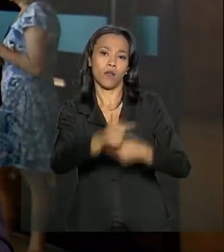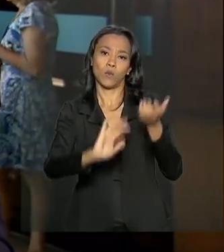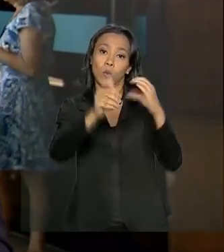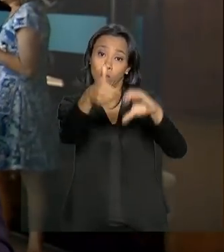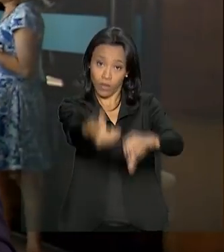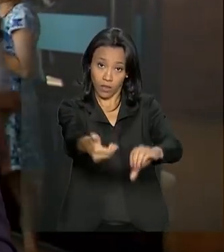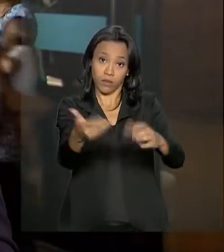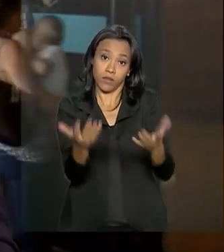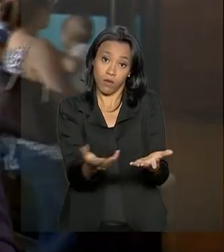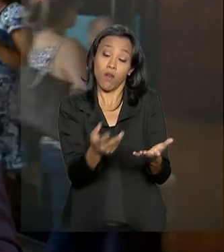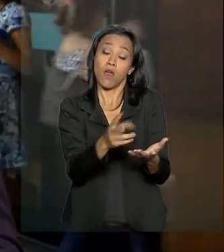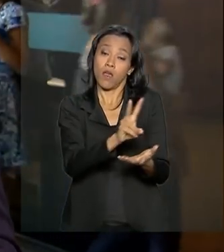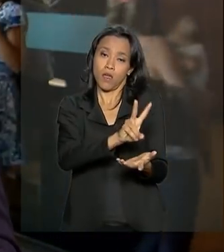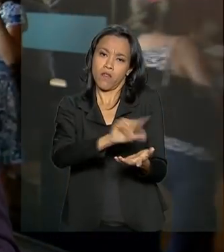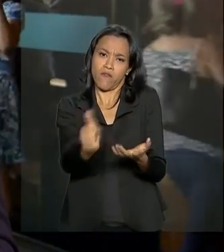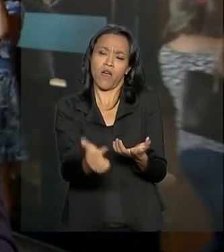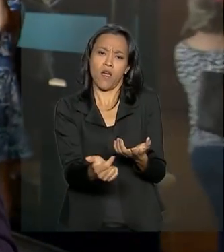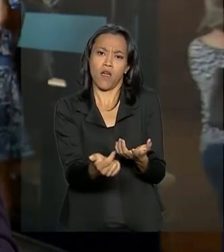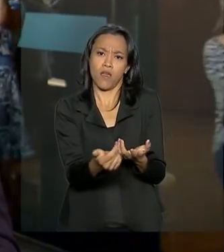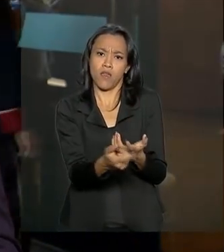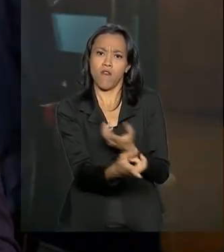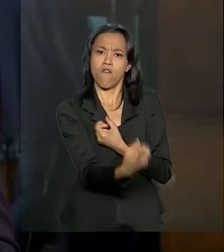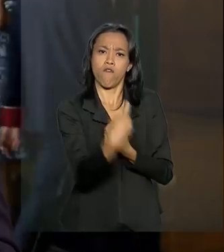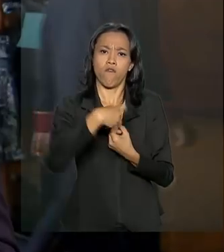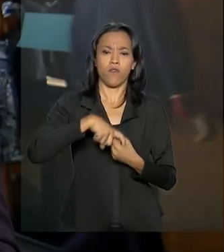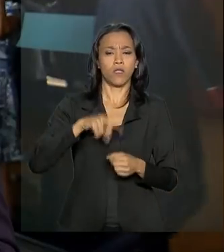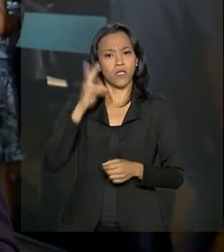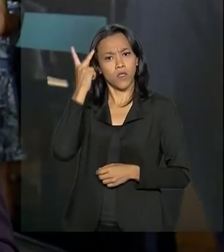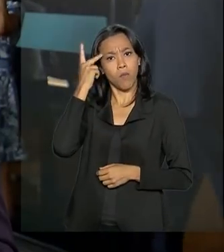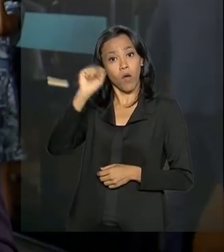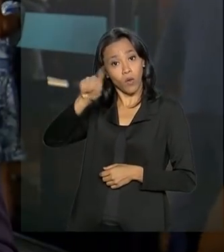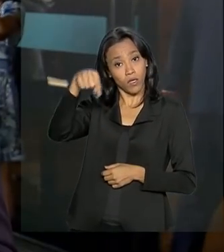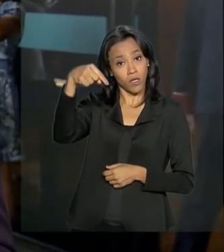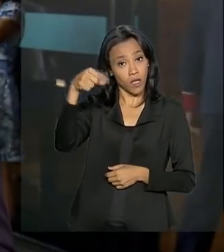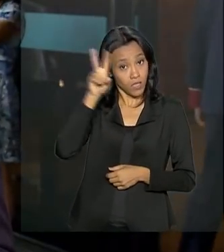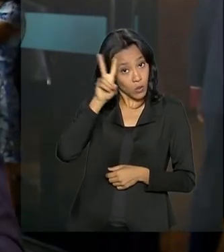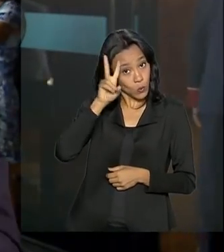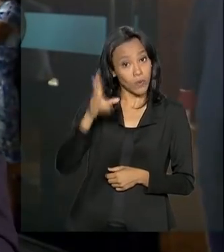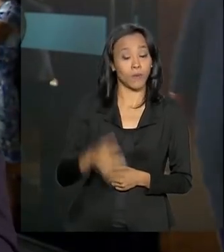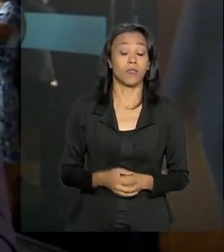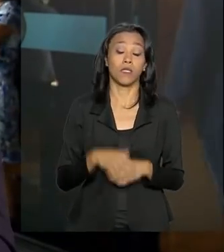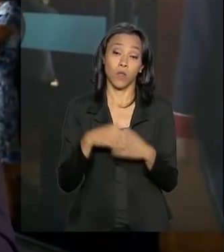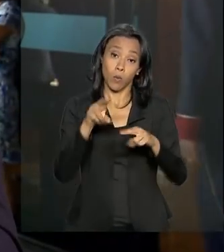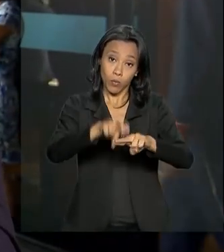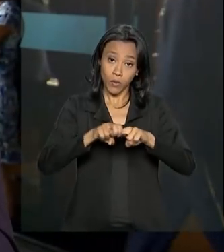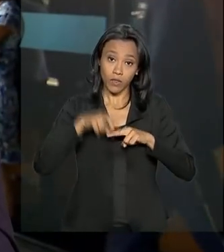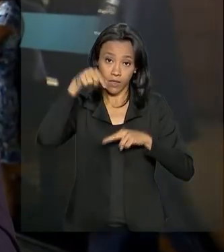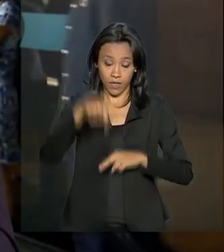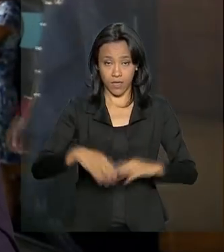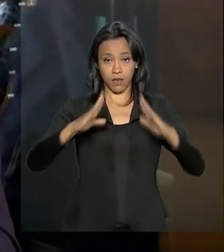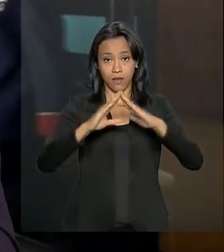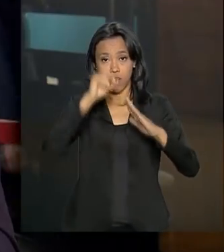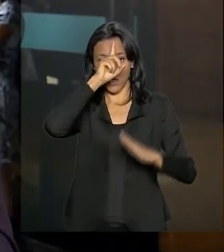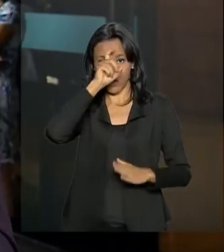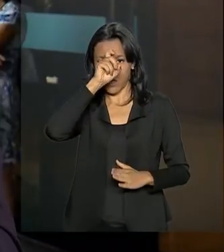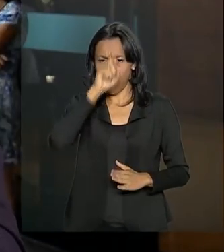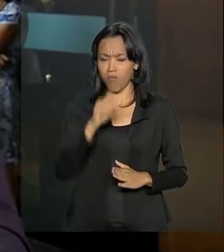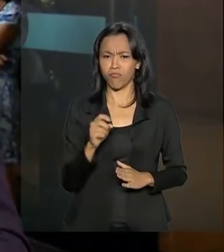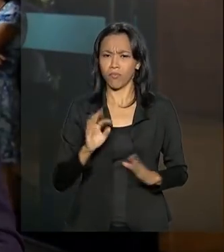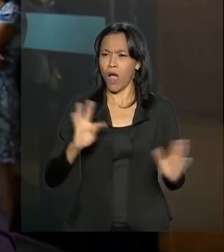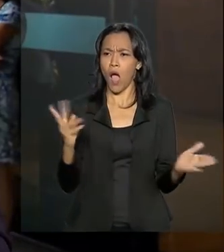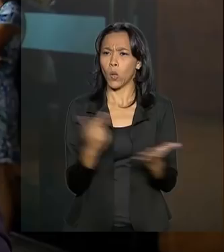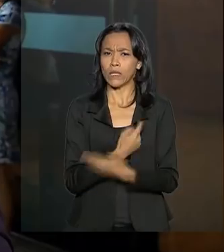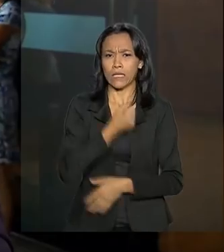Congresso Nacional E deve retornar para São Paulo apenas na próxima segunda-feira Por isso, aqui no hospital não devem acontecer